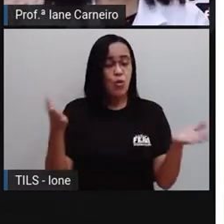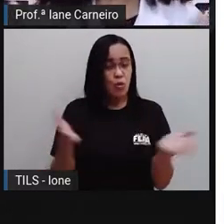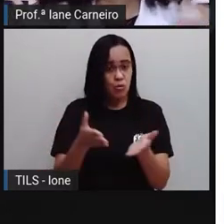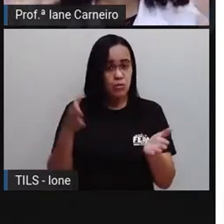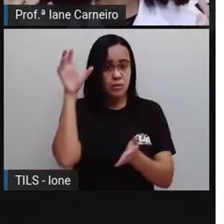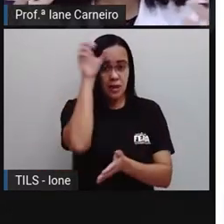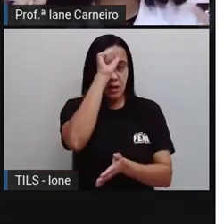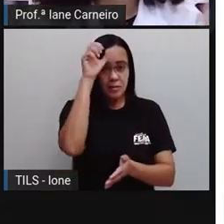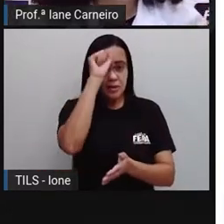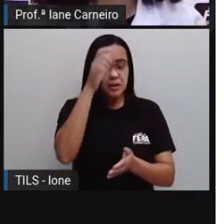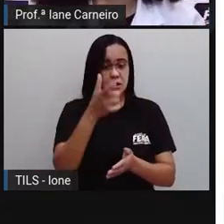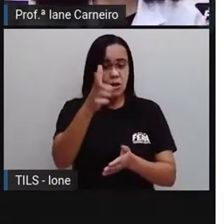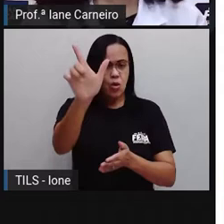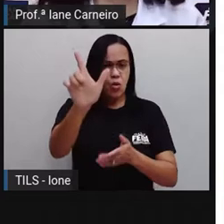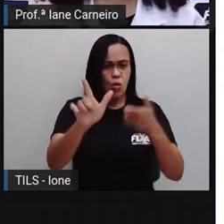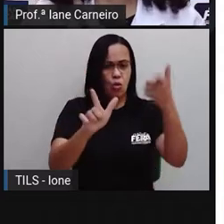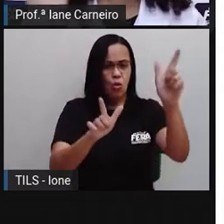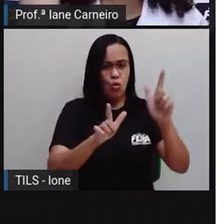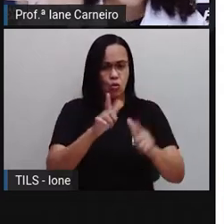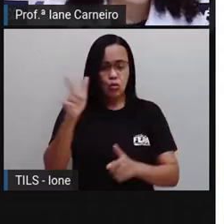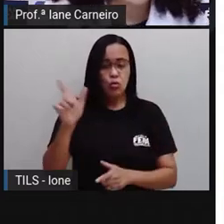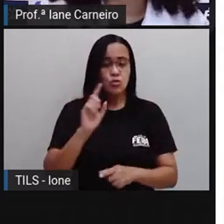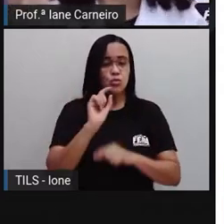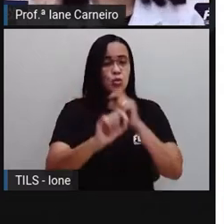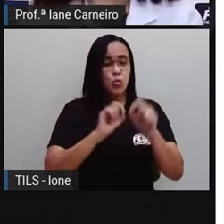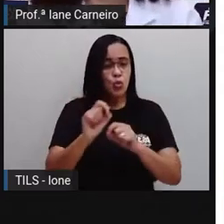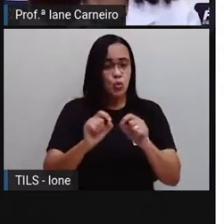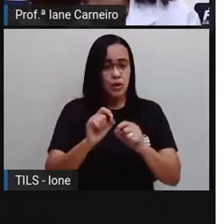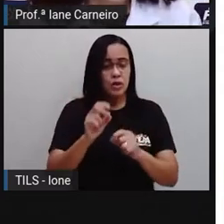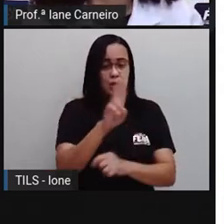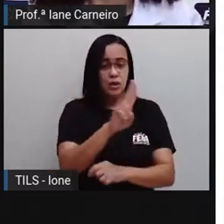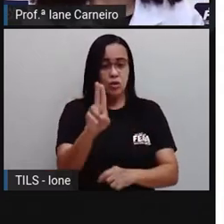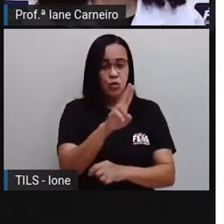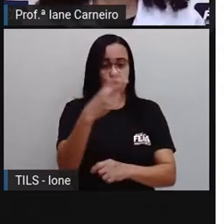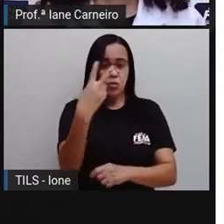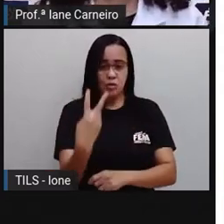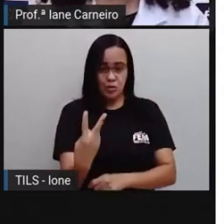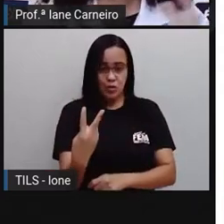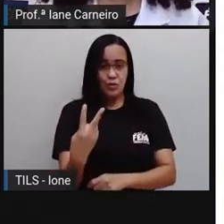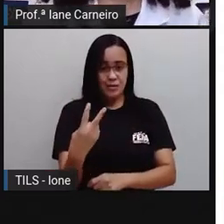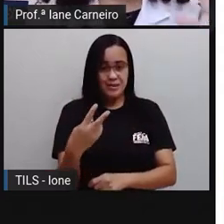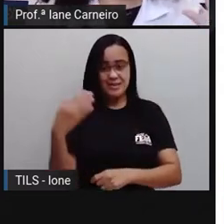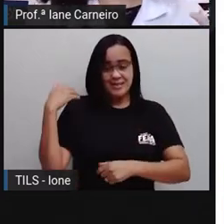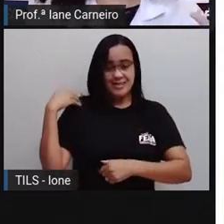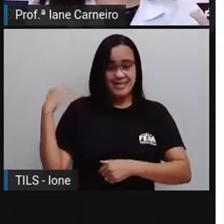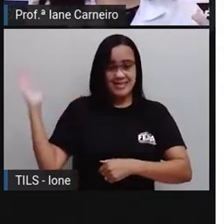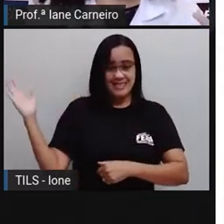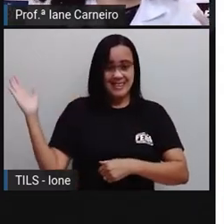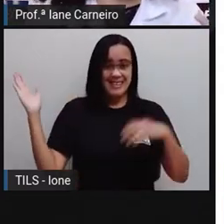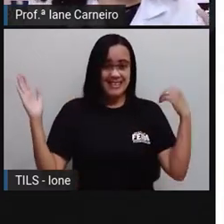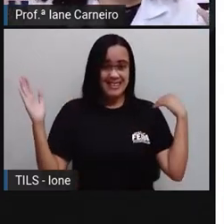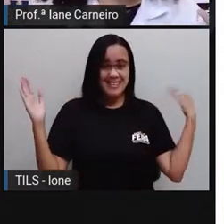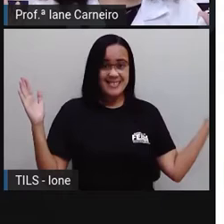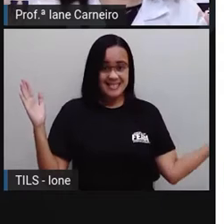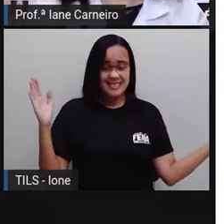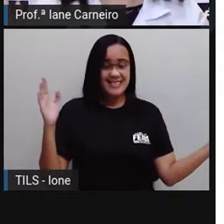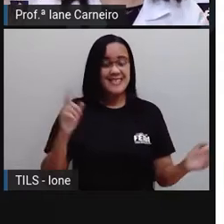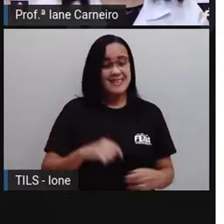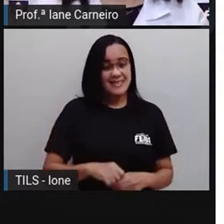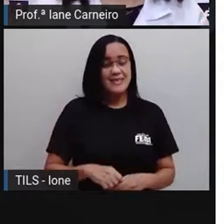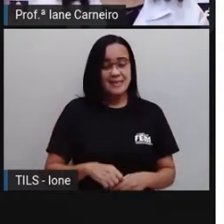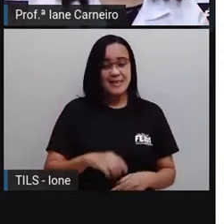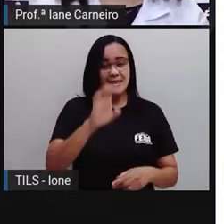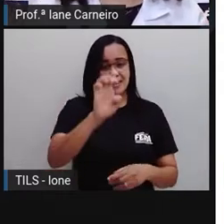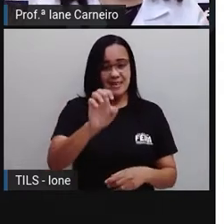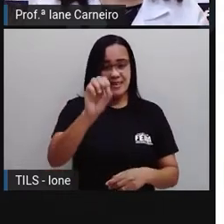outros dois nomes, né? Que é esquerda e direita, né? E aí a Pró colocou essa imagem dela